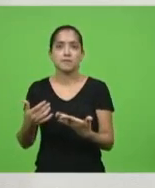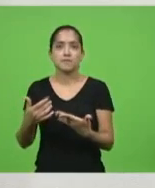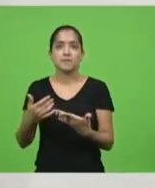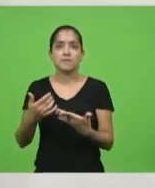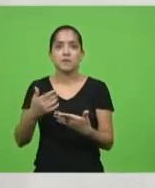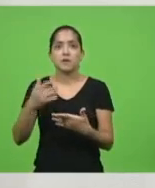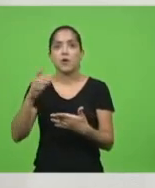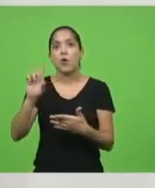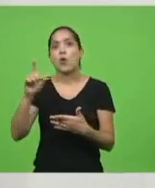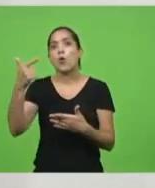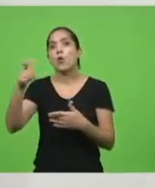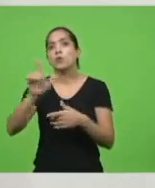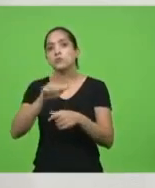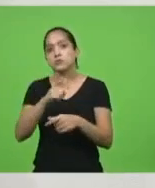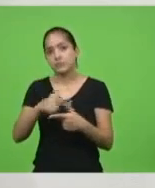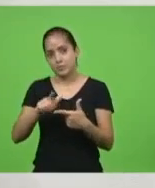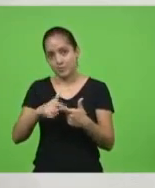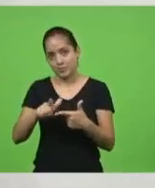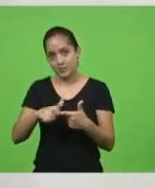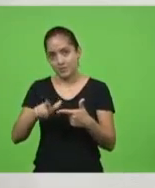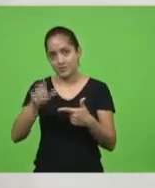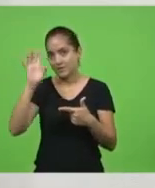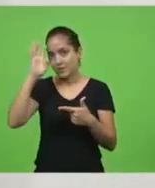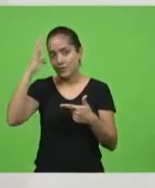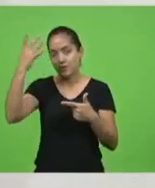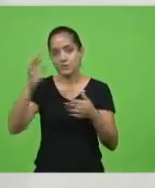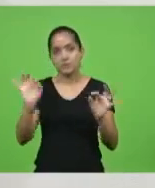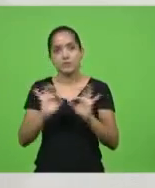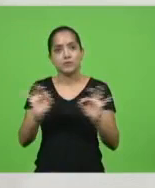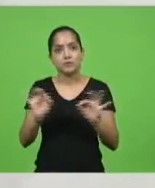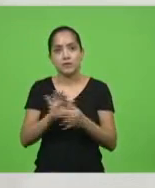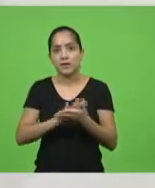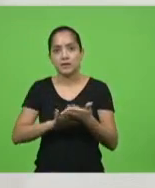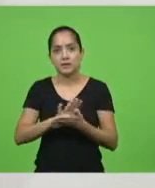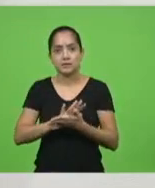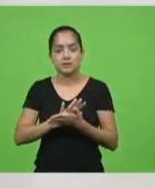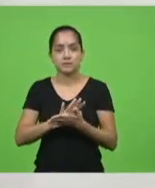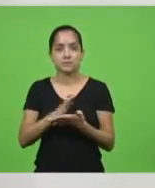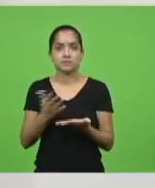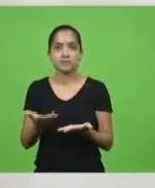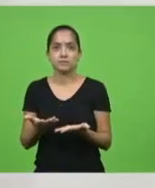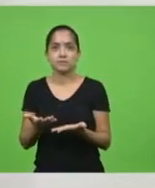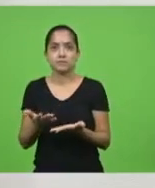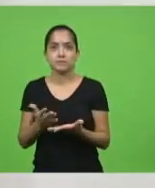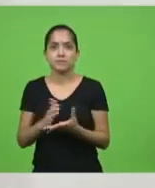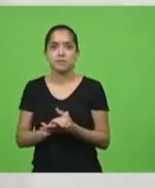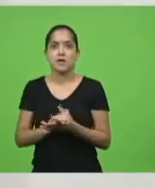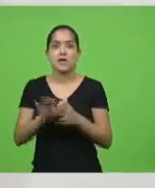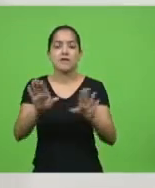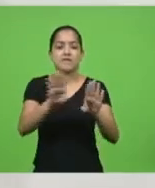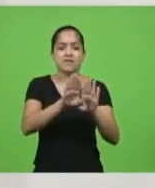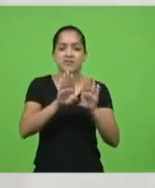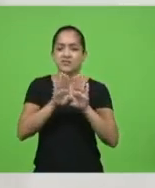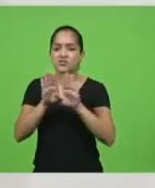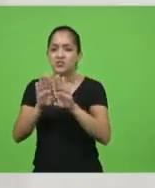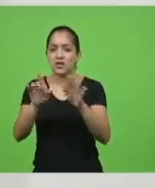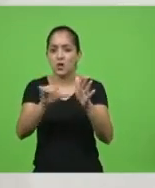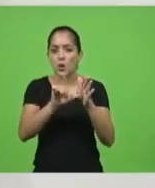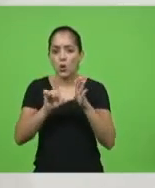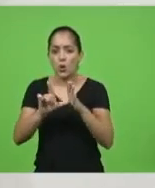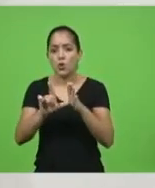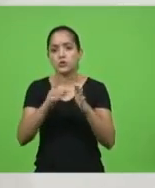ao invés de resolver um outro problema já existente. Fechar comércio, fechar